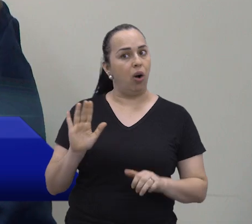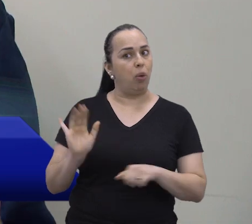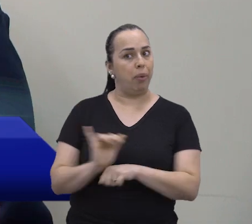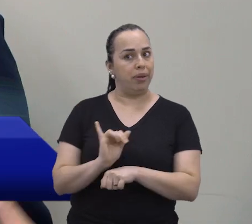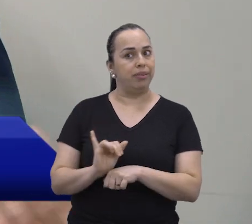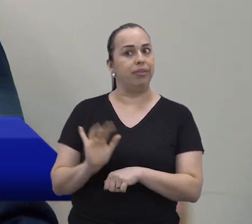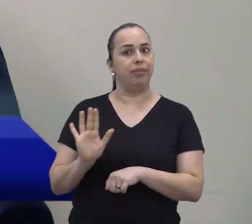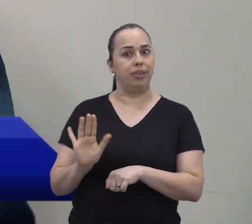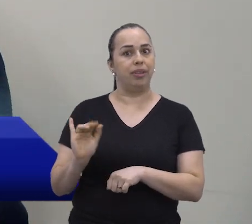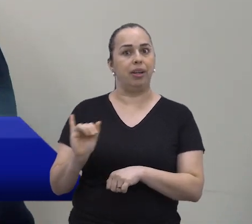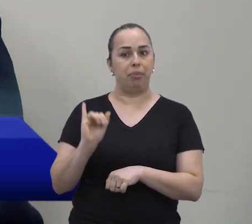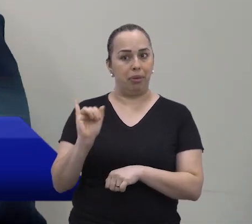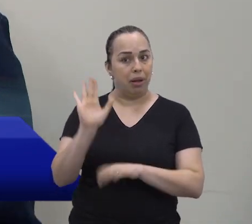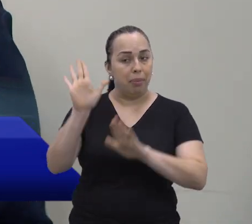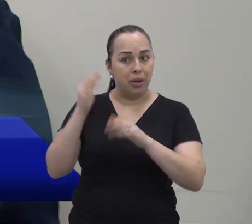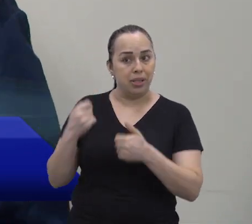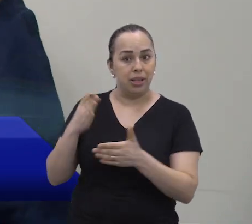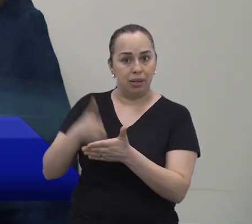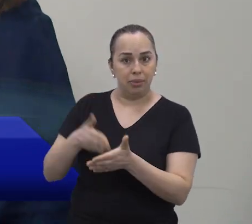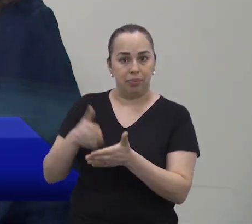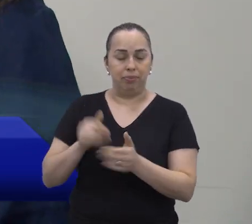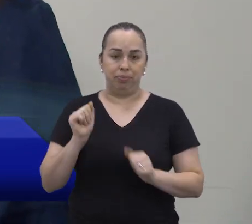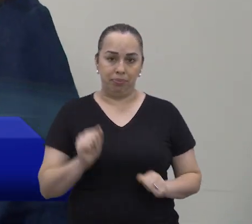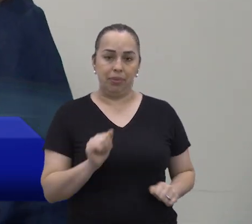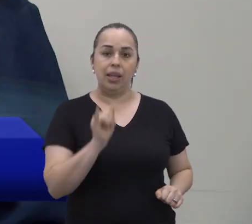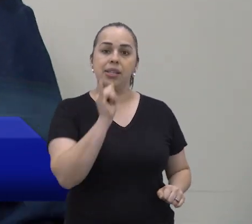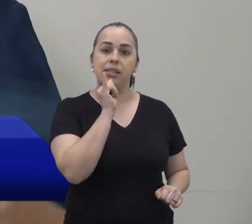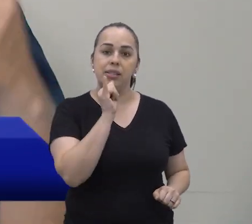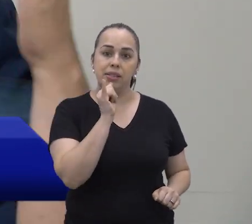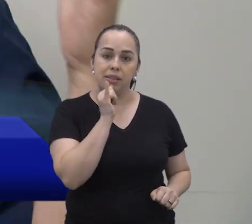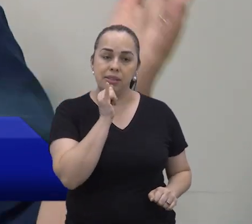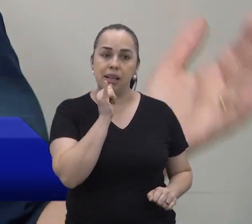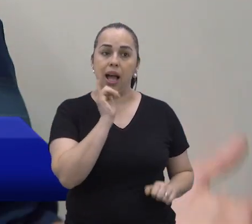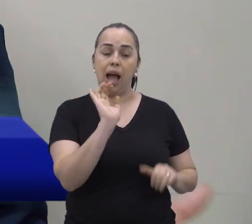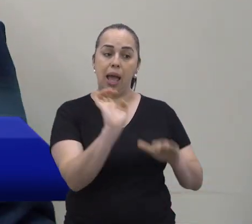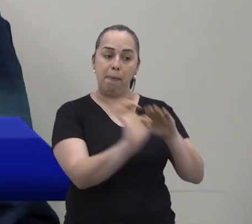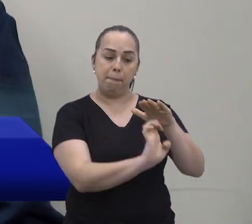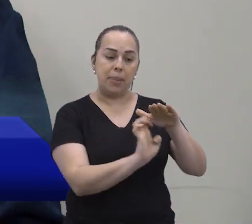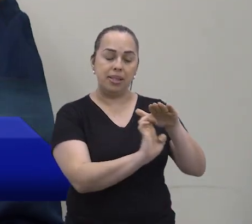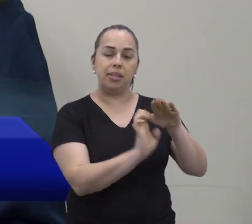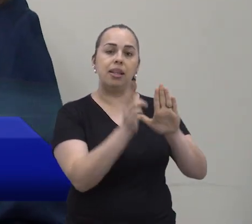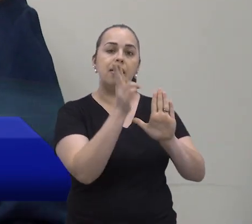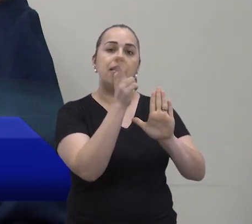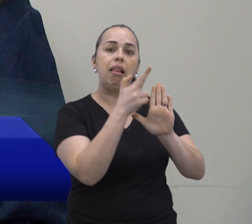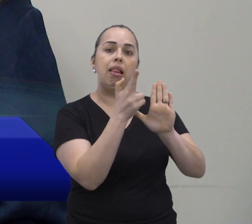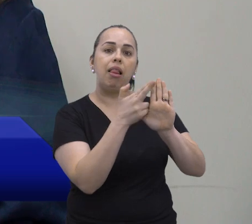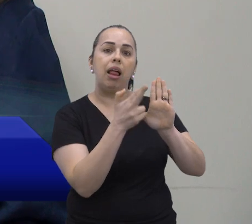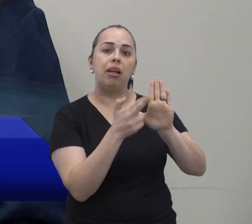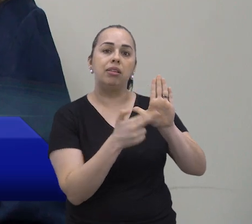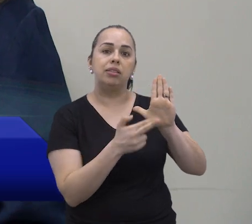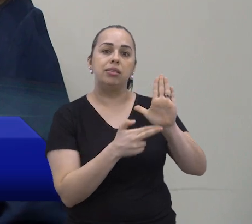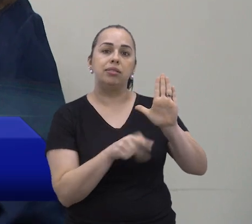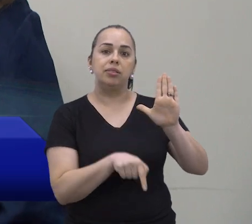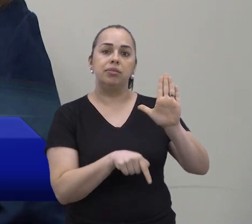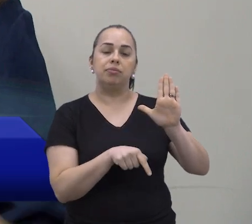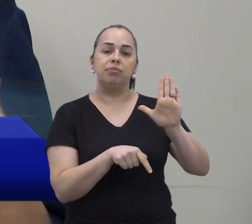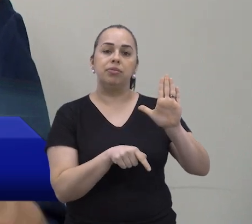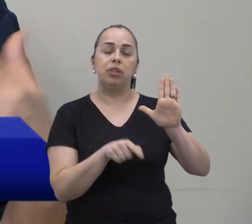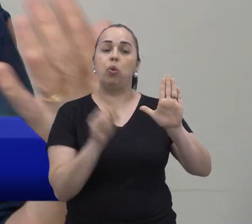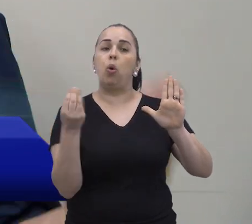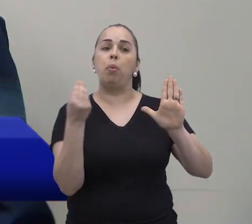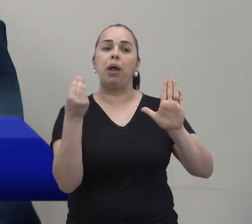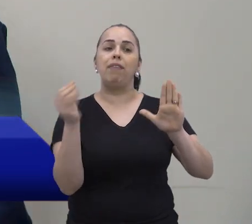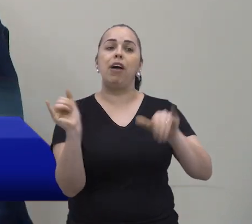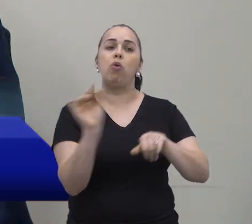questões que são importantes a gente limitar. Então, tanto da parte, né, da empresa, o que que essa empresa vai